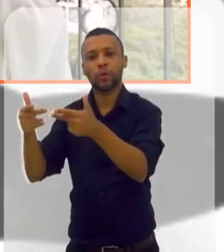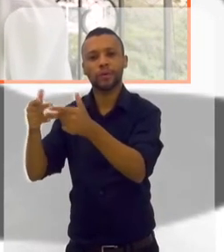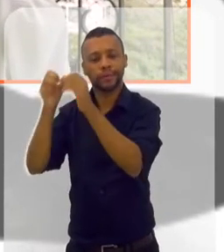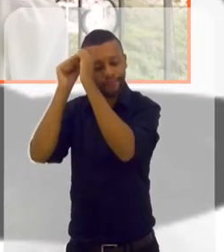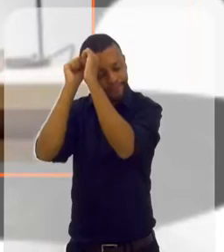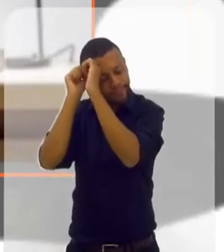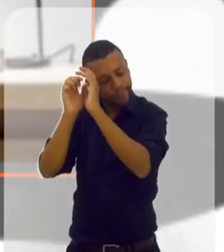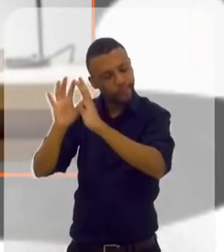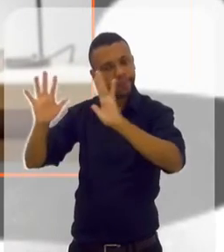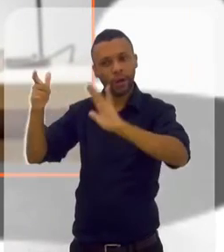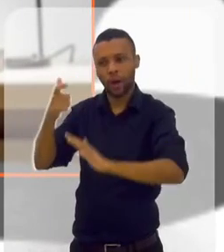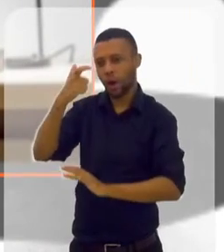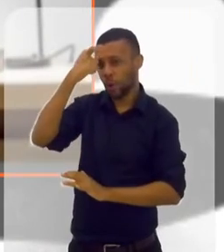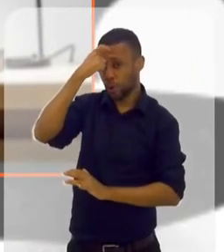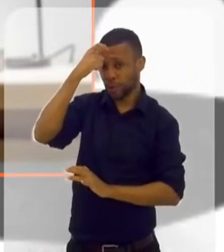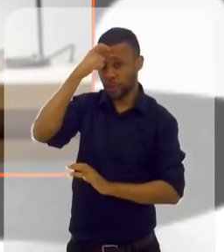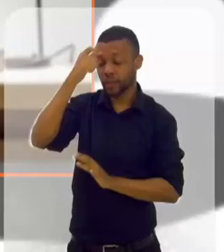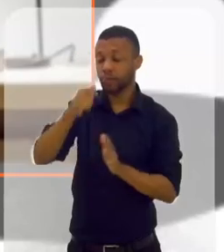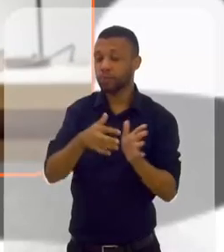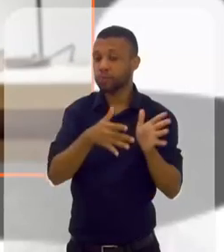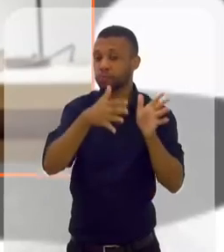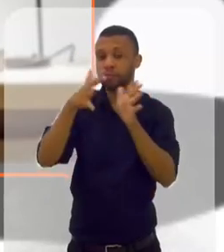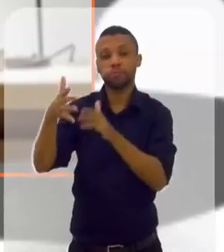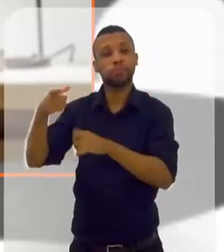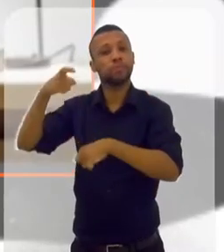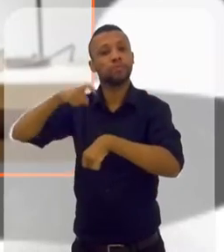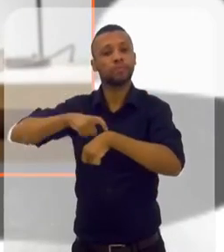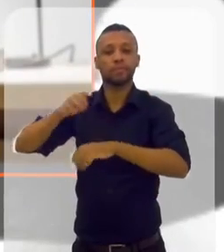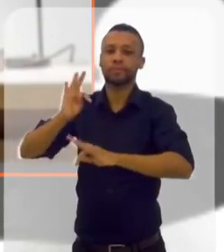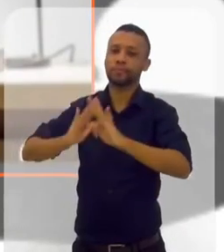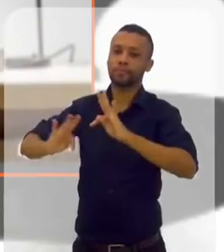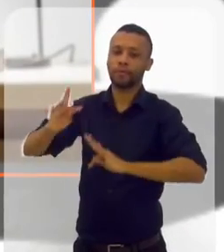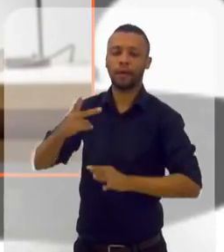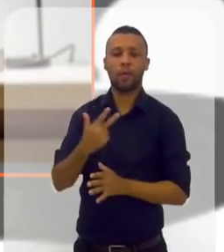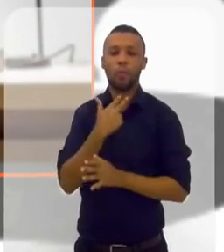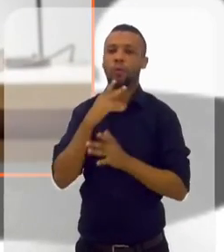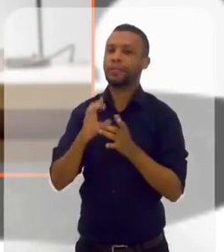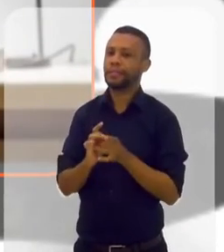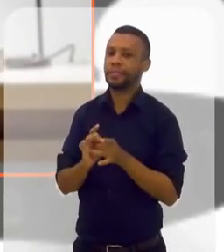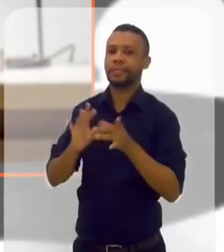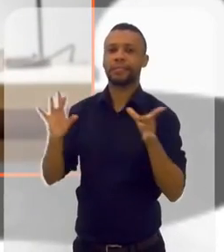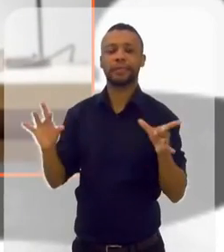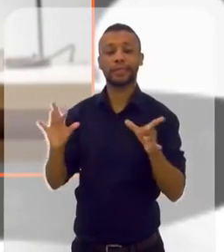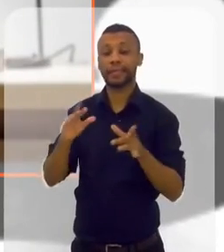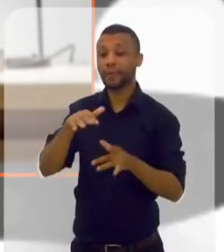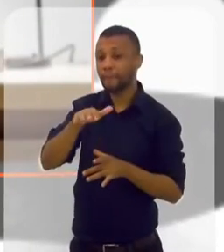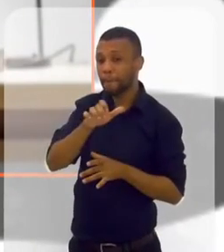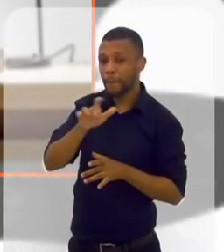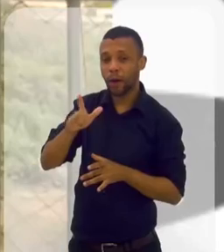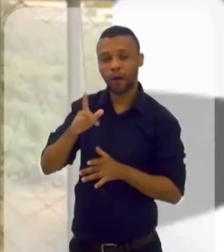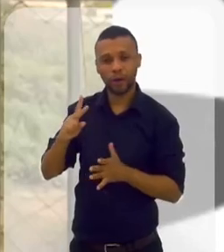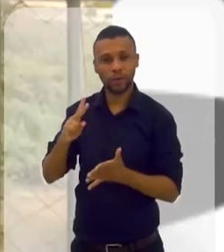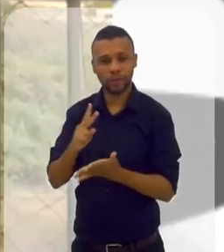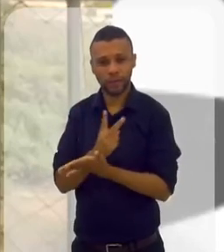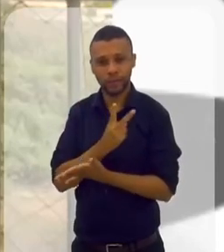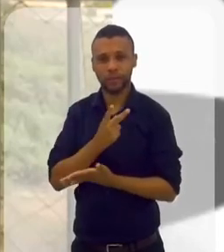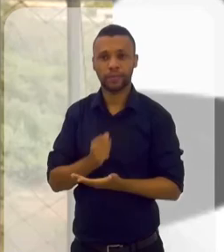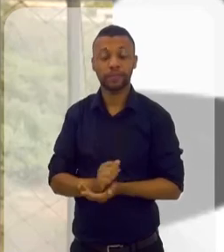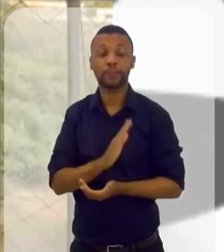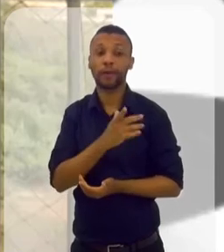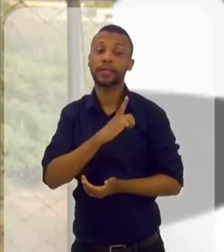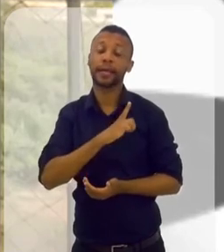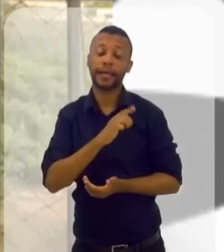tem consciência o tempo todo durante o tratamento, então ela não permitirá que nada de mal lhe aconteça, não é isso? Isso.